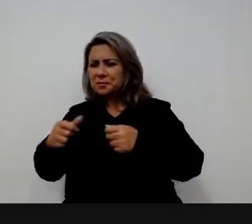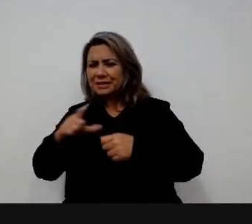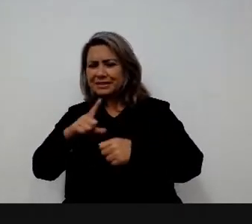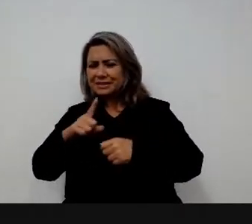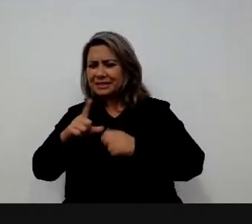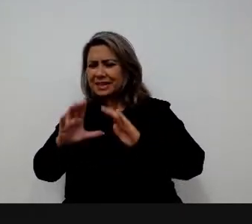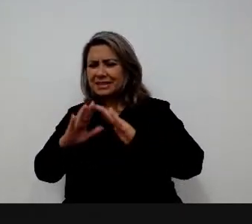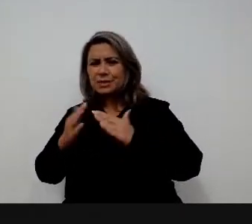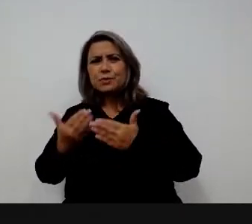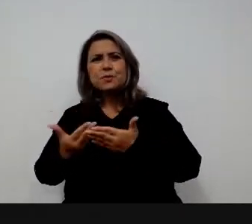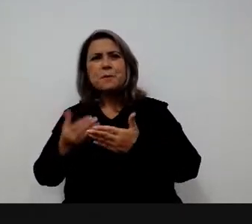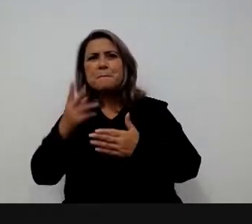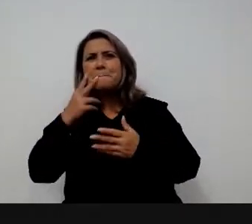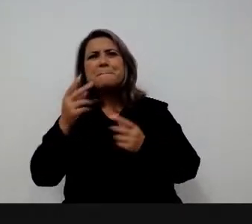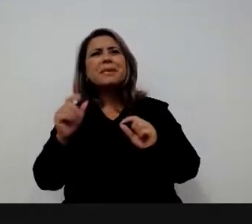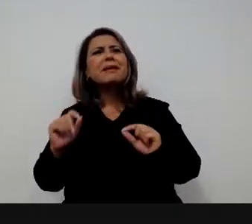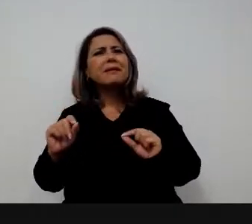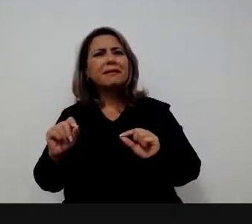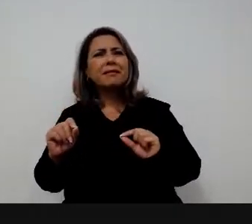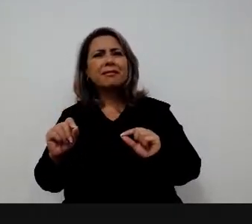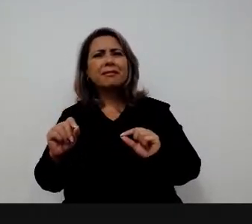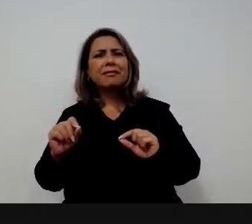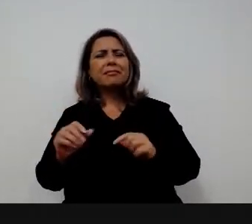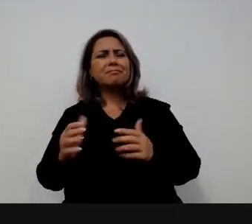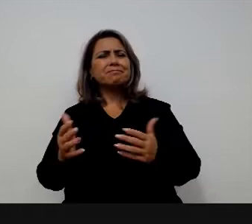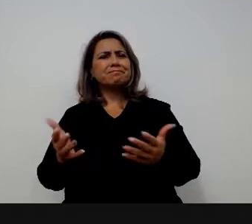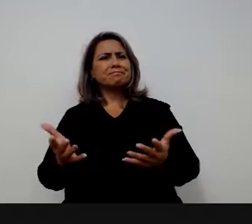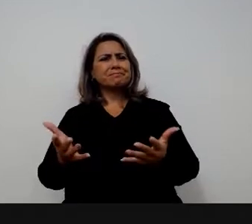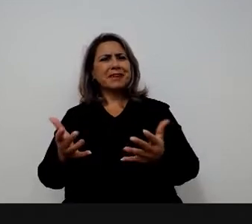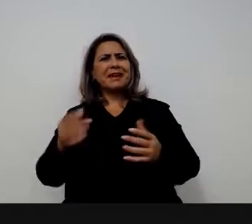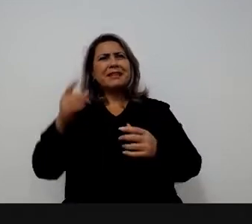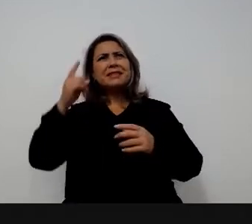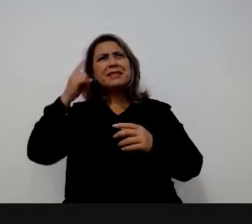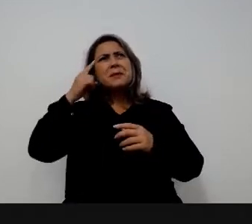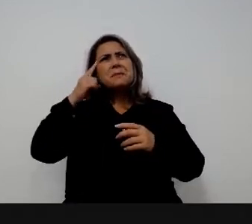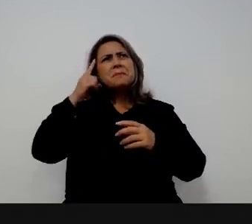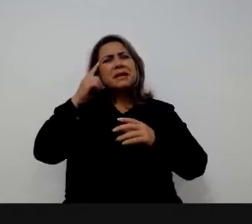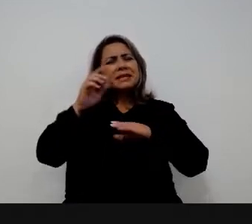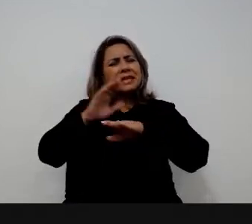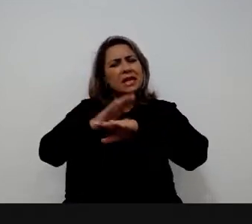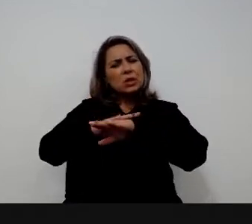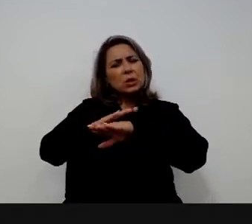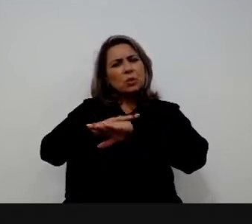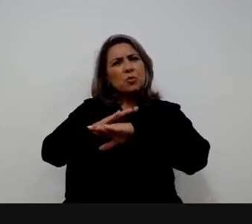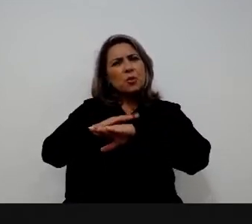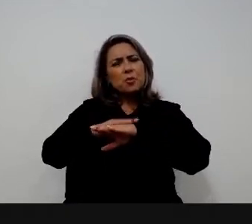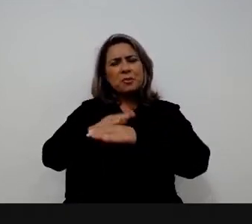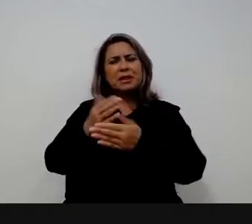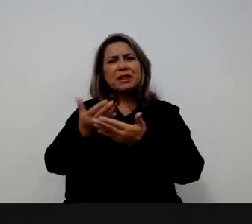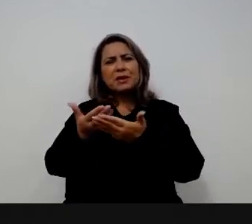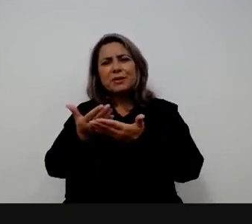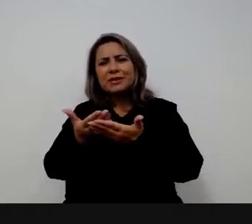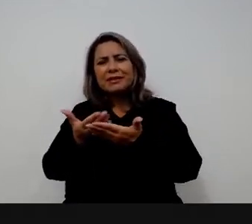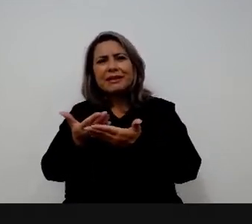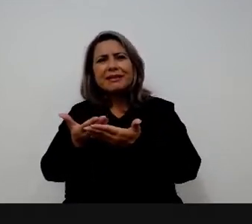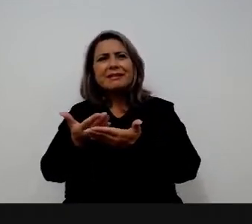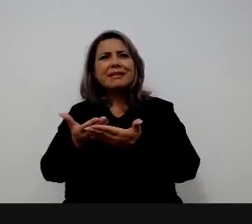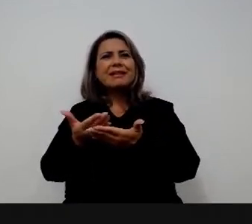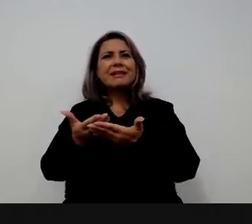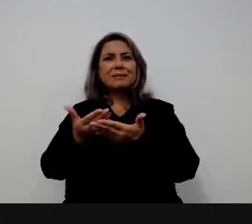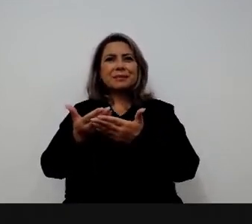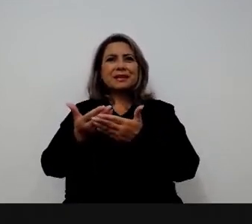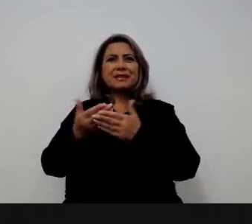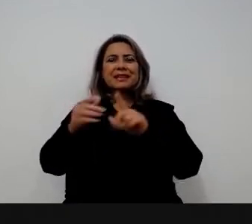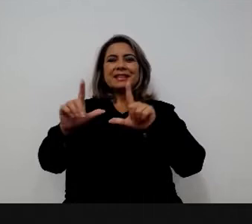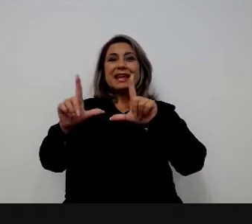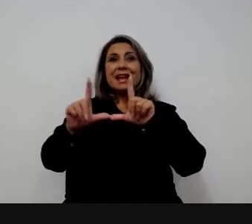E, por mais que a gente possa achar que o tempo da educação legislativa é reduzido, 92,